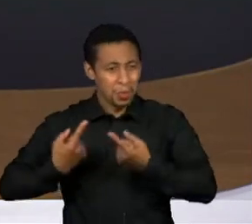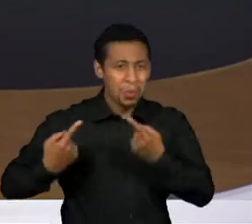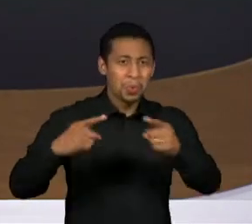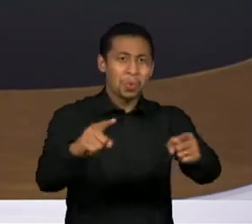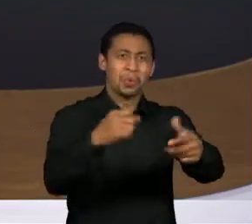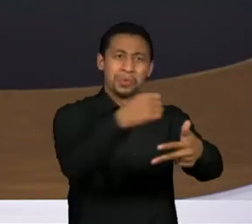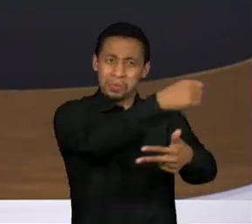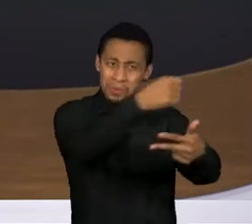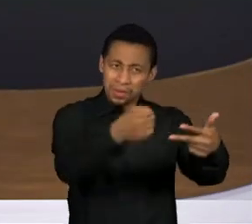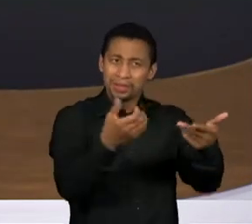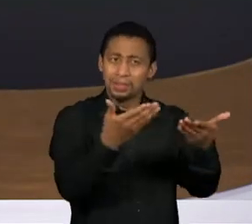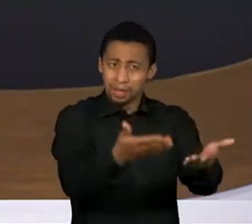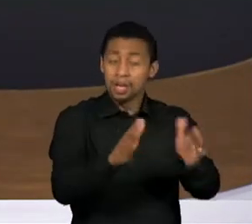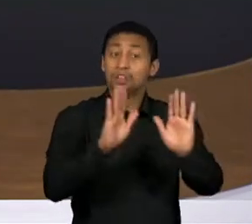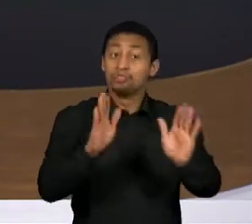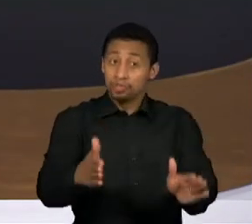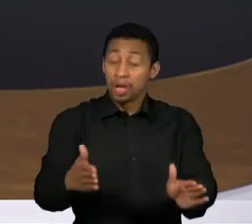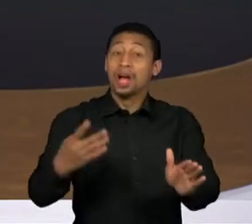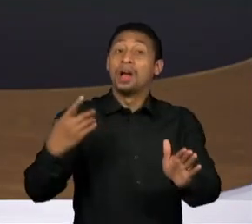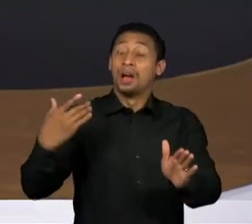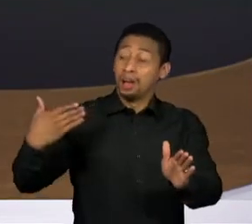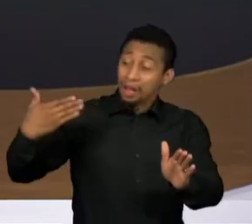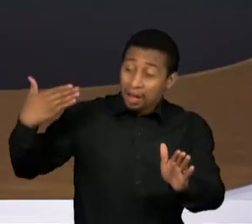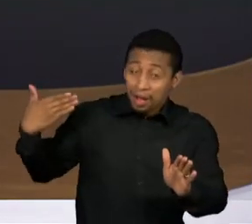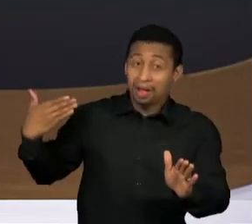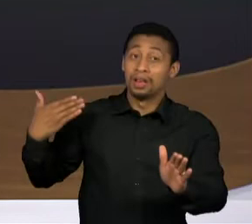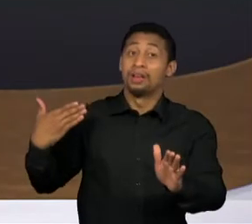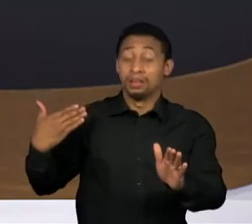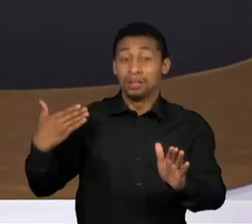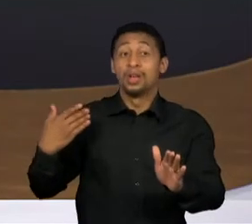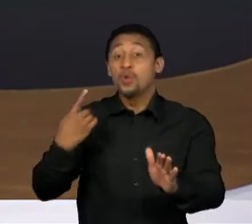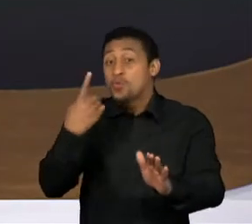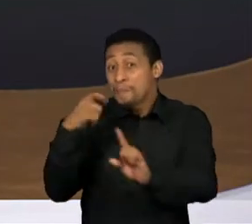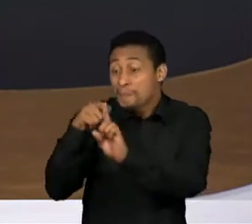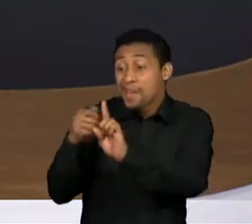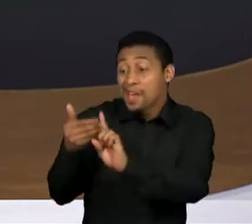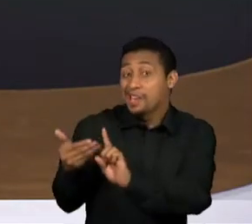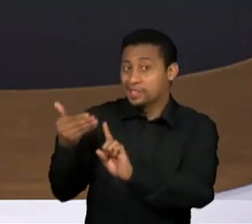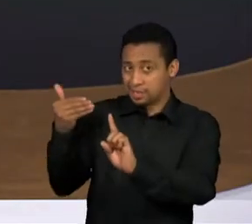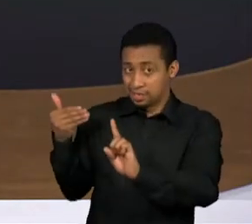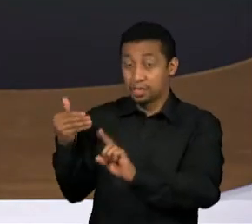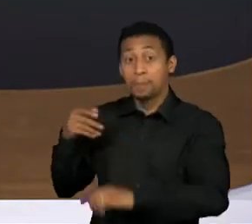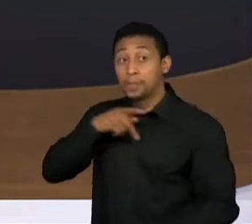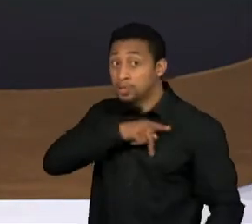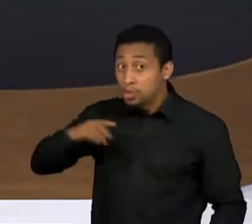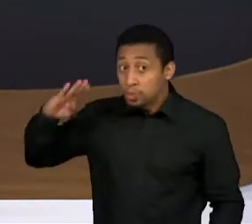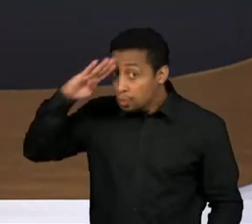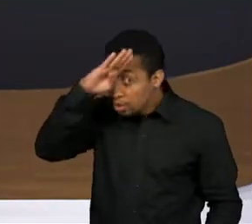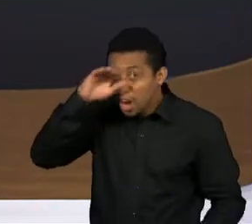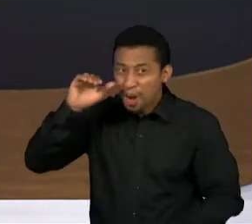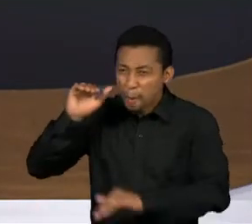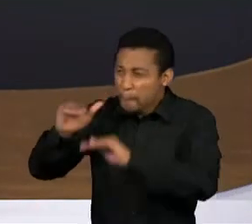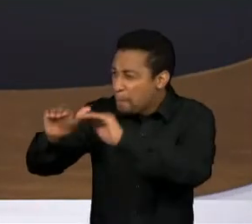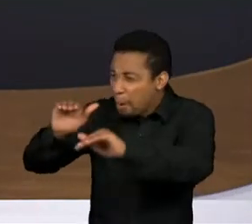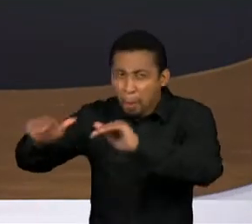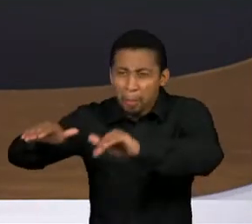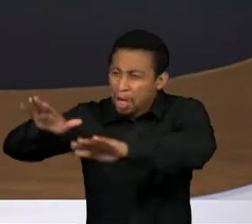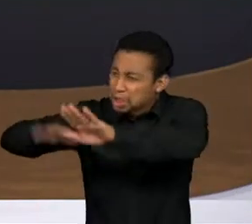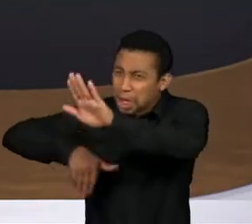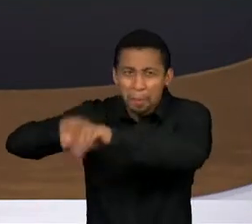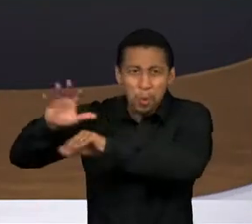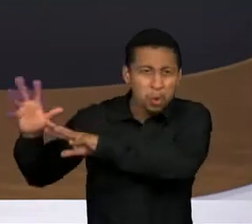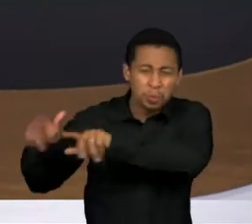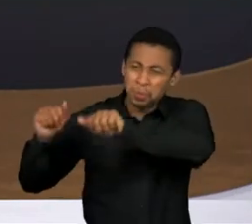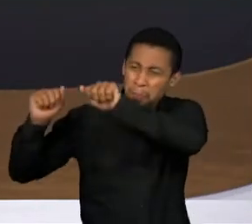faz um ano, faz um mês, do 7 de setembro, ter sido pessoalmente convocado por ele, e sucessivas vezes, inclusive